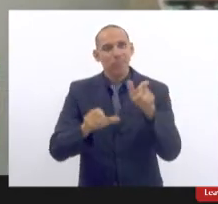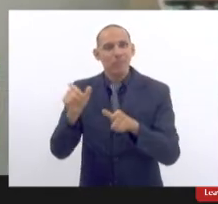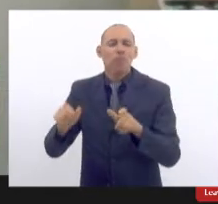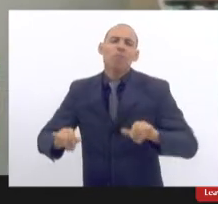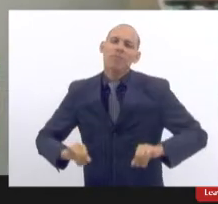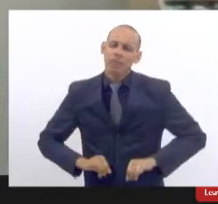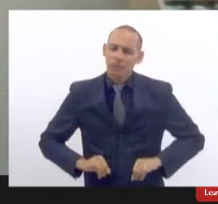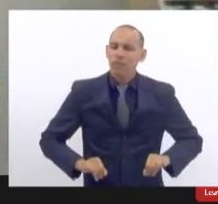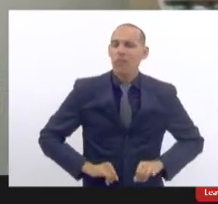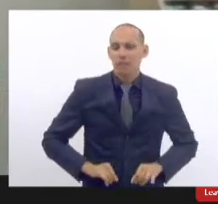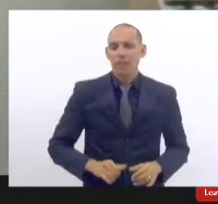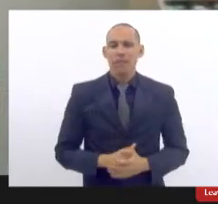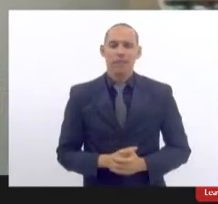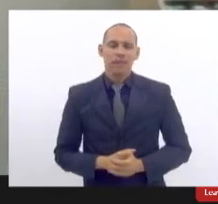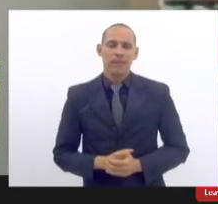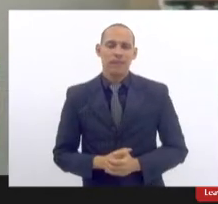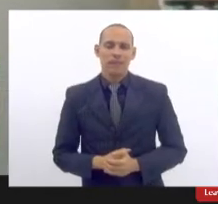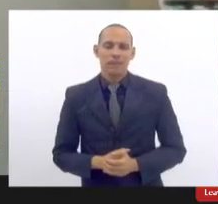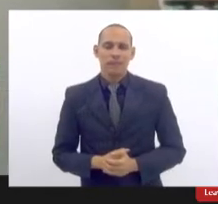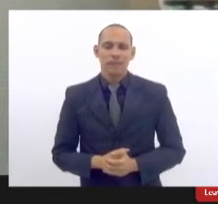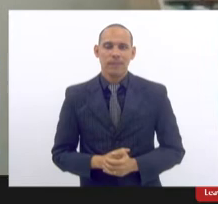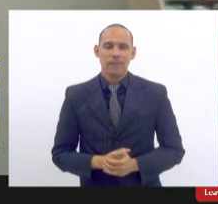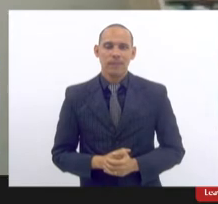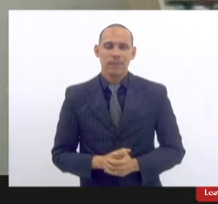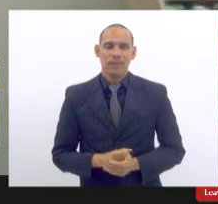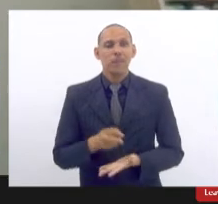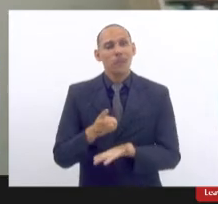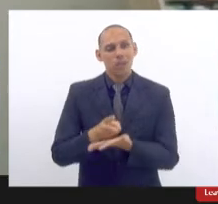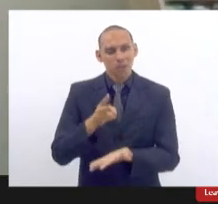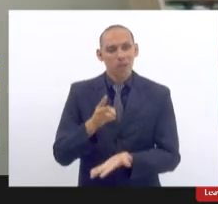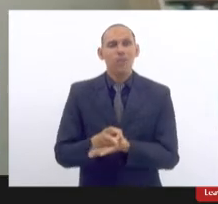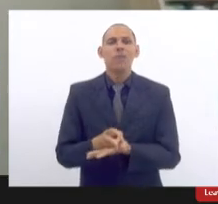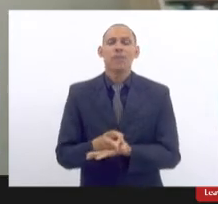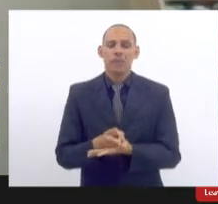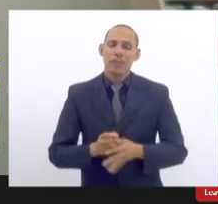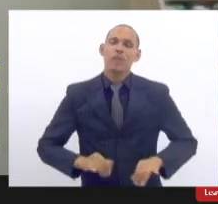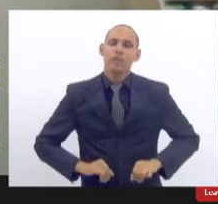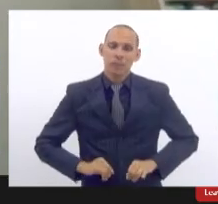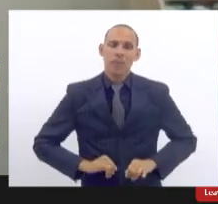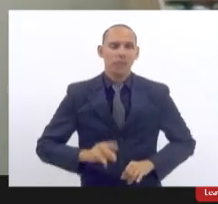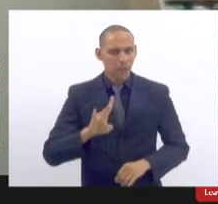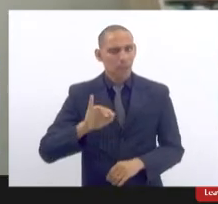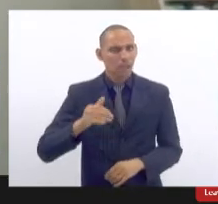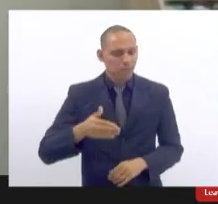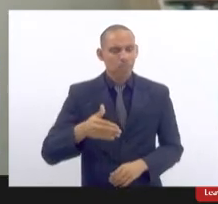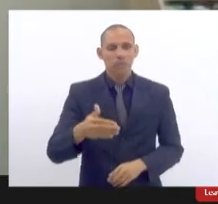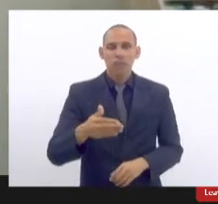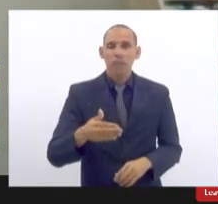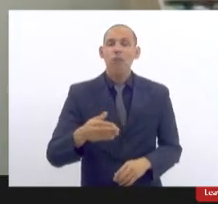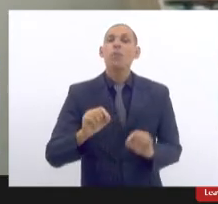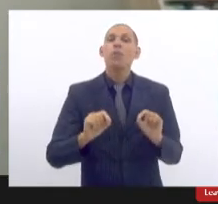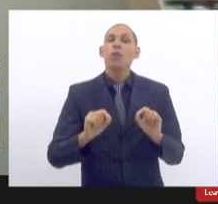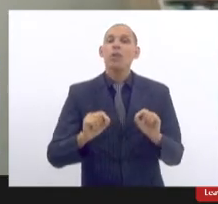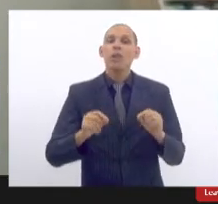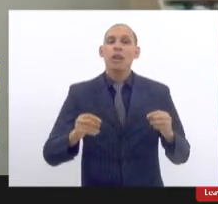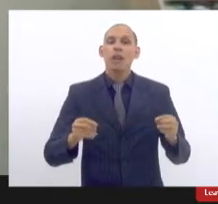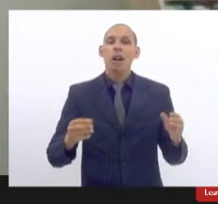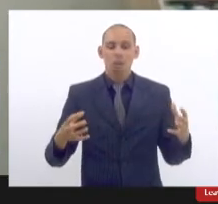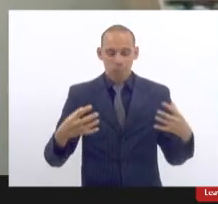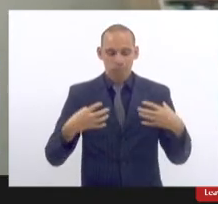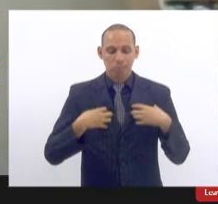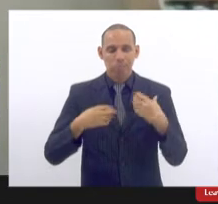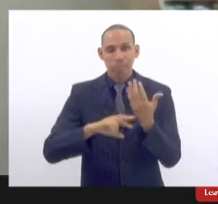sofreram e ainda estão por sofrer em relação às consequências que o silicone pode trazer para o nosso